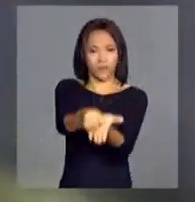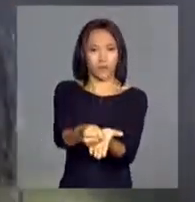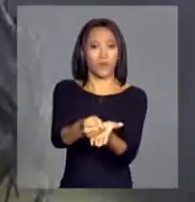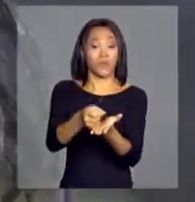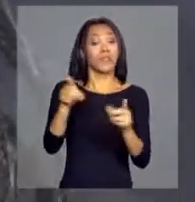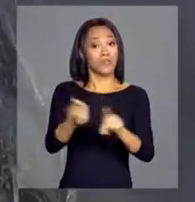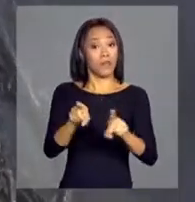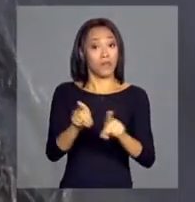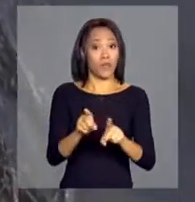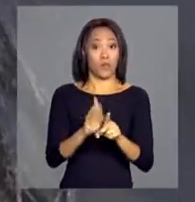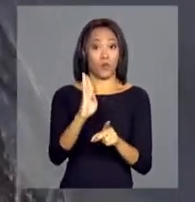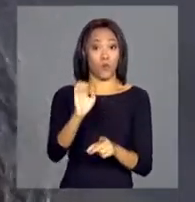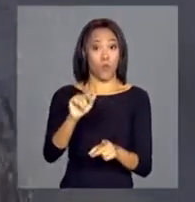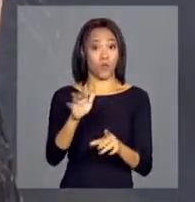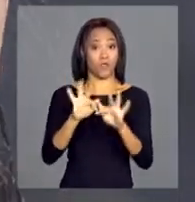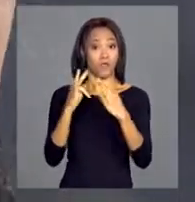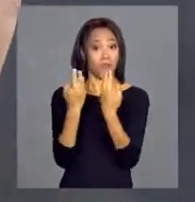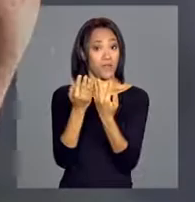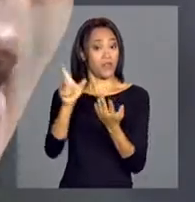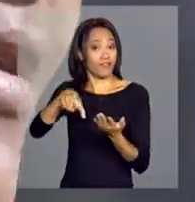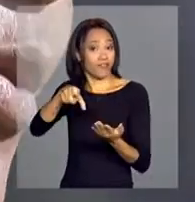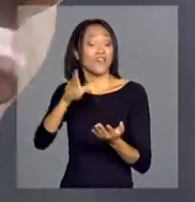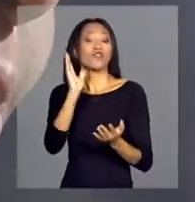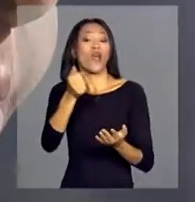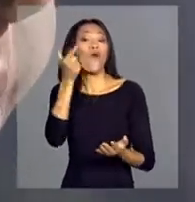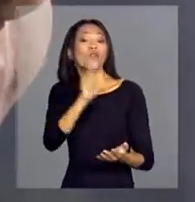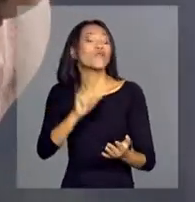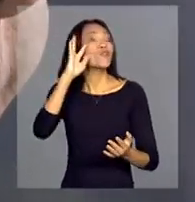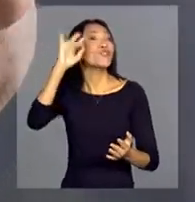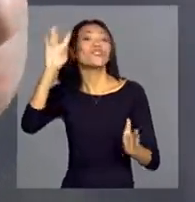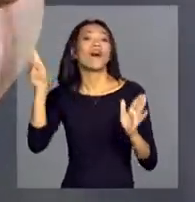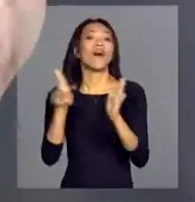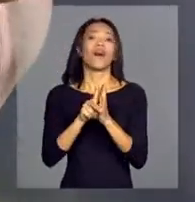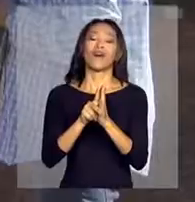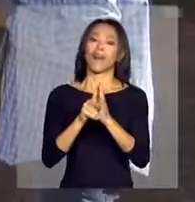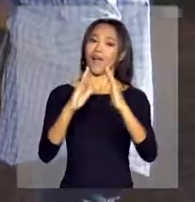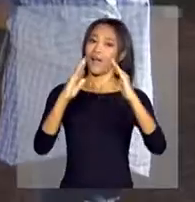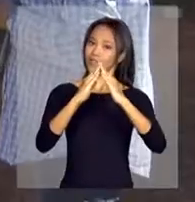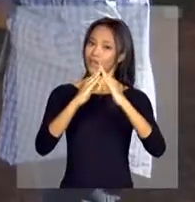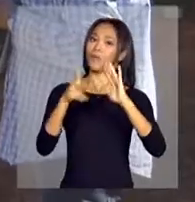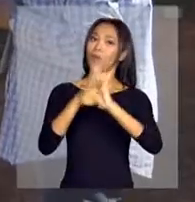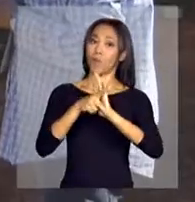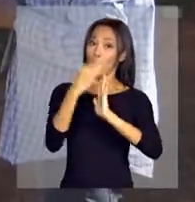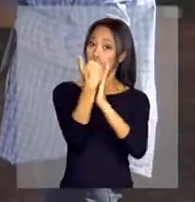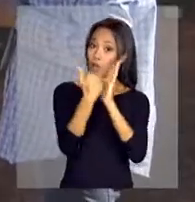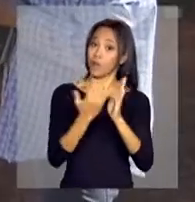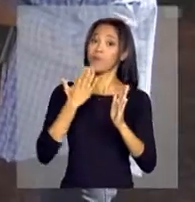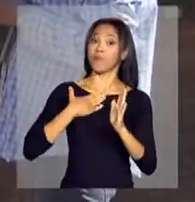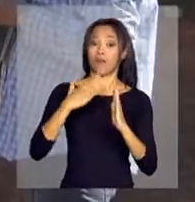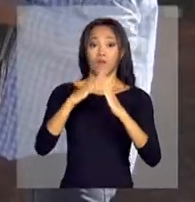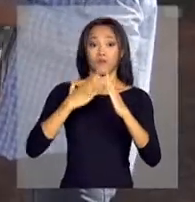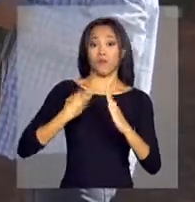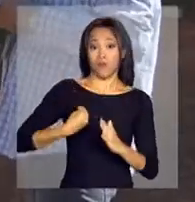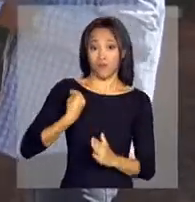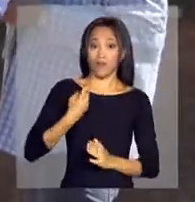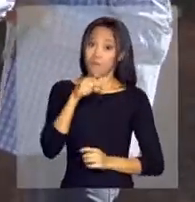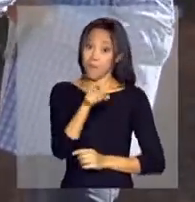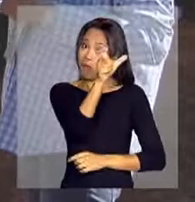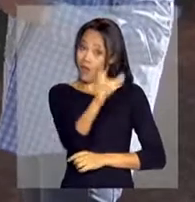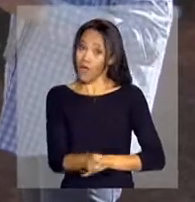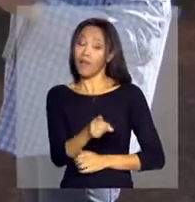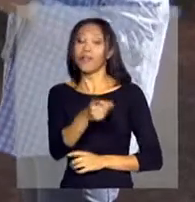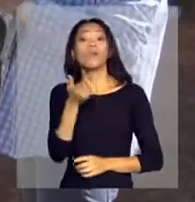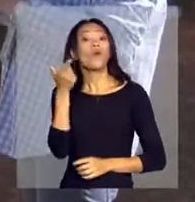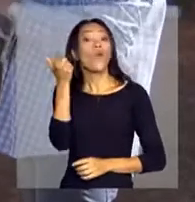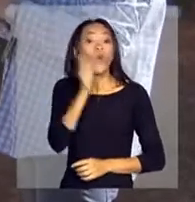do Bolsa Família, Luzilene também conseguiu realizar o sonho da casa própria com o programa Minha Casa Minha Vida. Para ela, ter